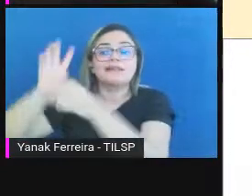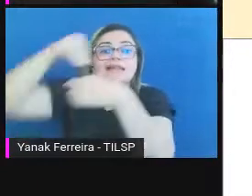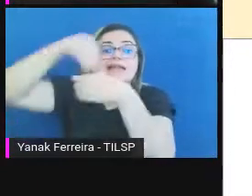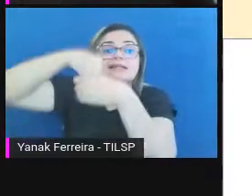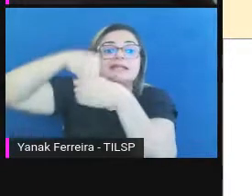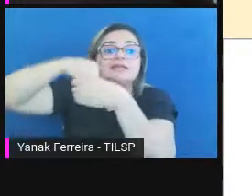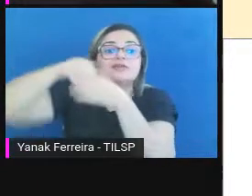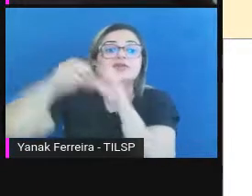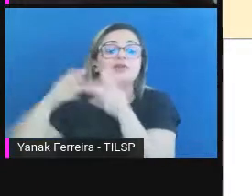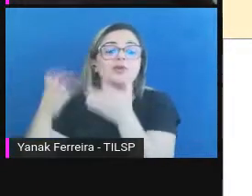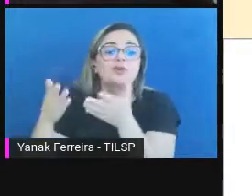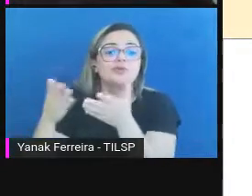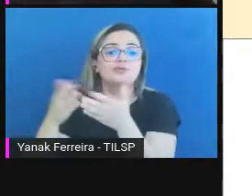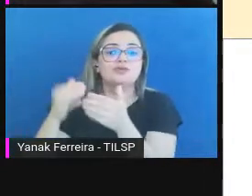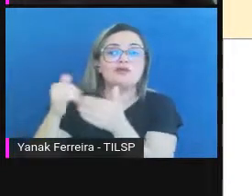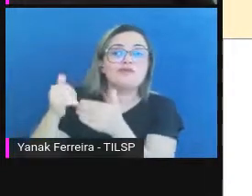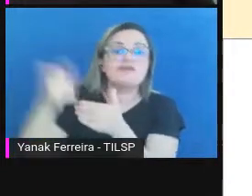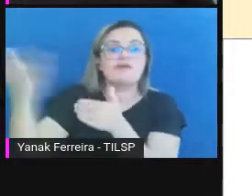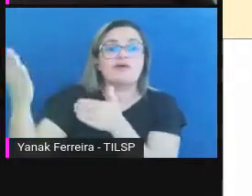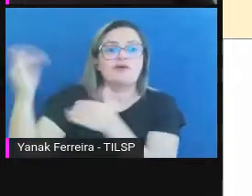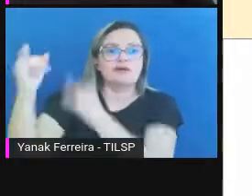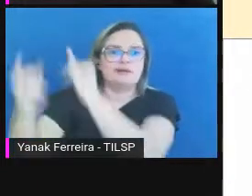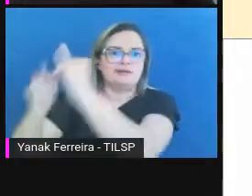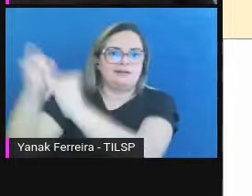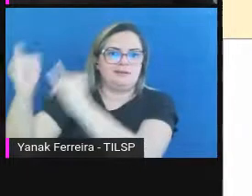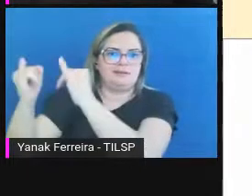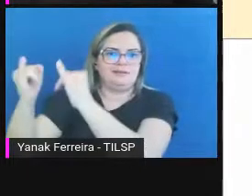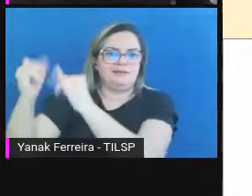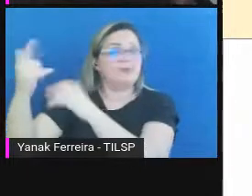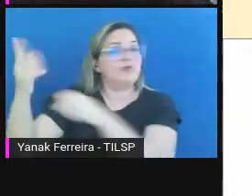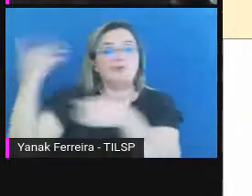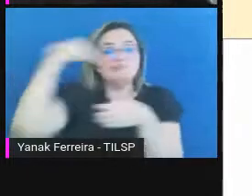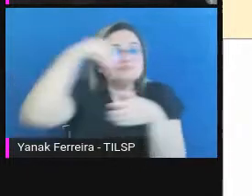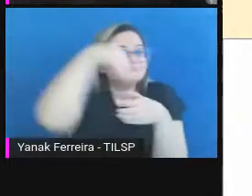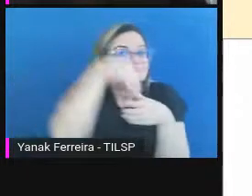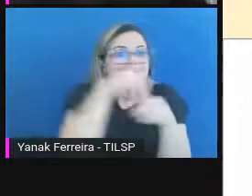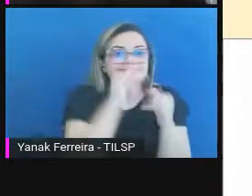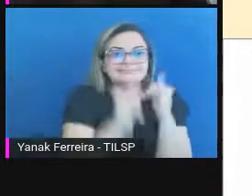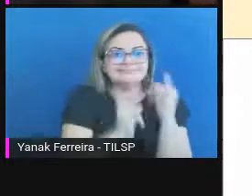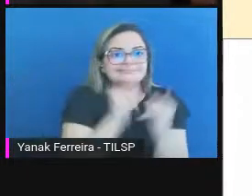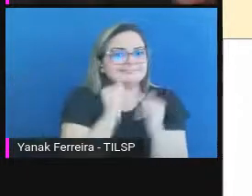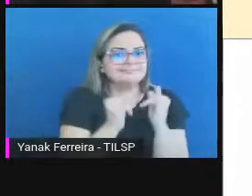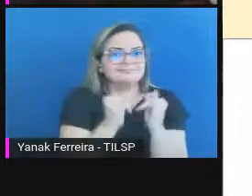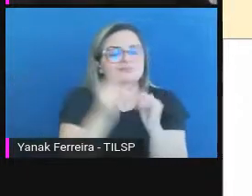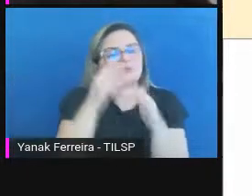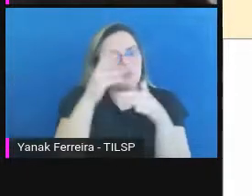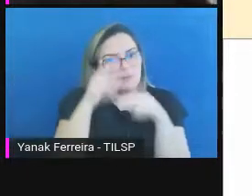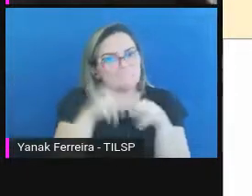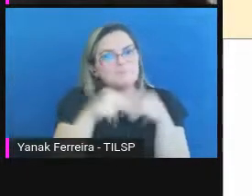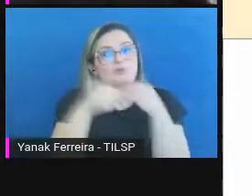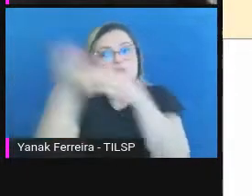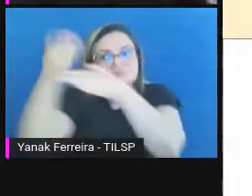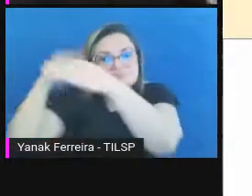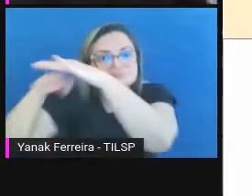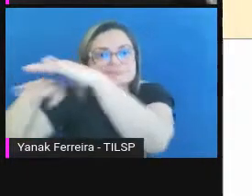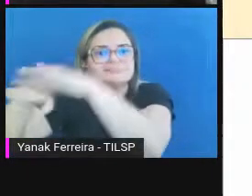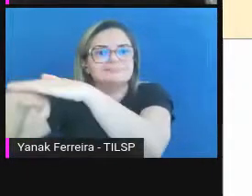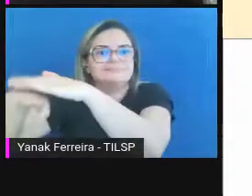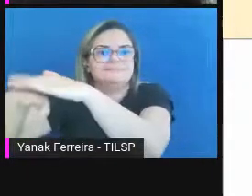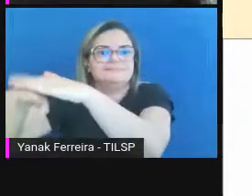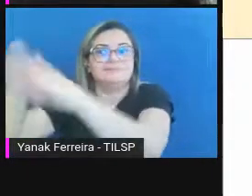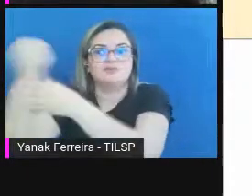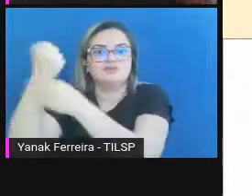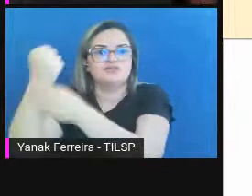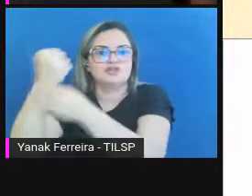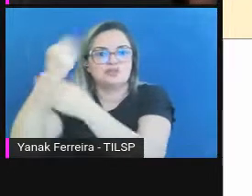fora da internet, isso é muito importante, não está na internet, ele tem que ser preservado, ele tem que ser mantido autêntico, seguro e